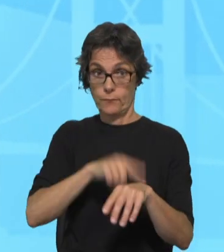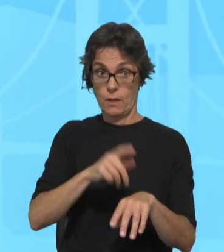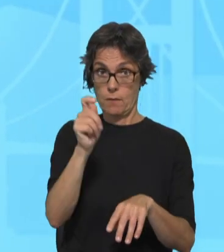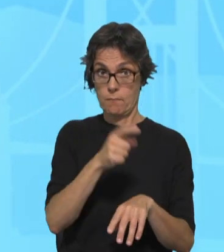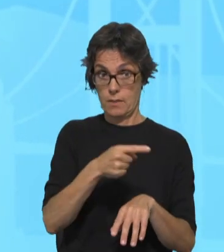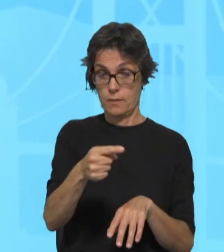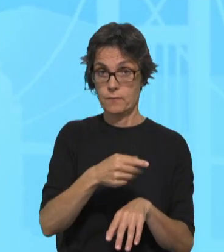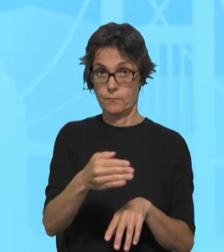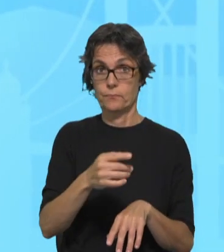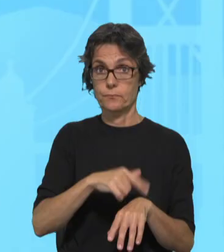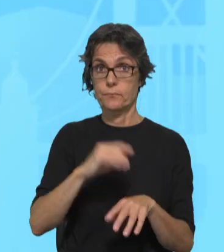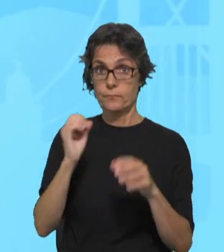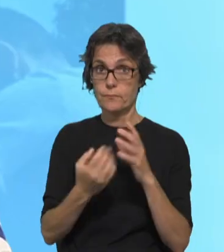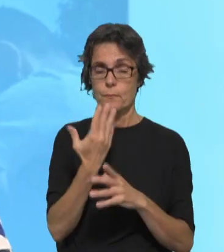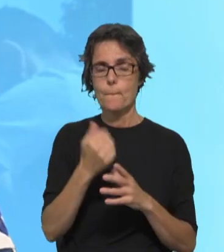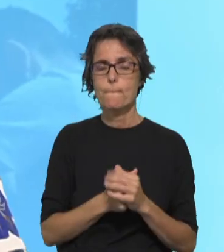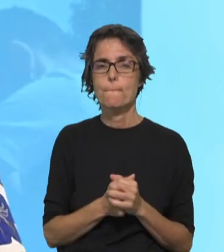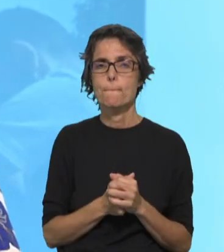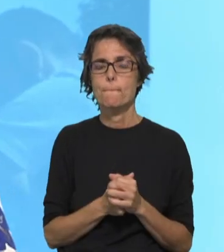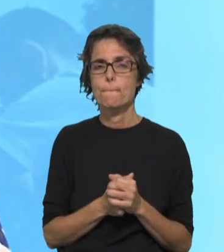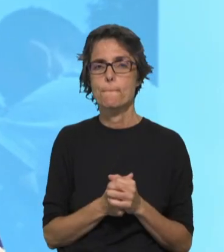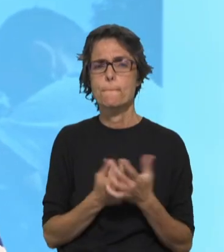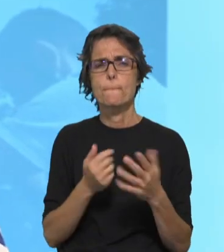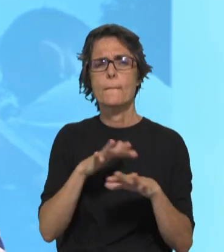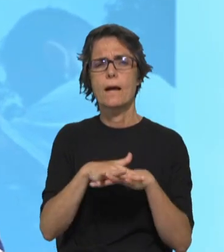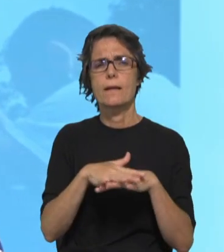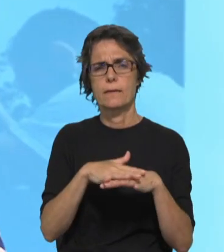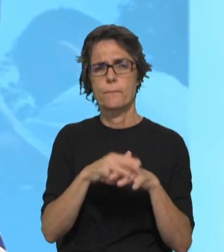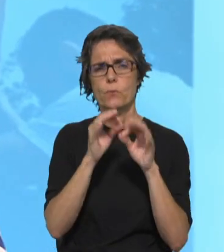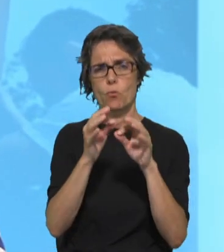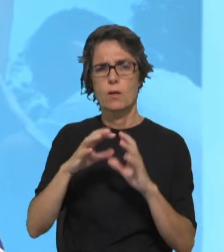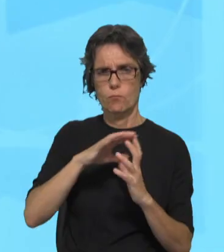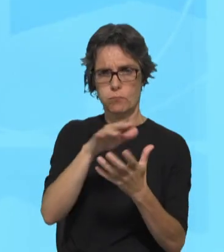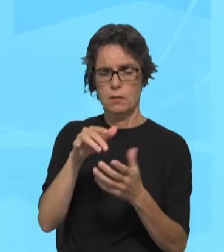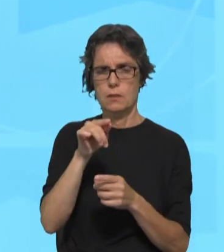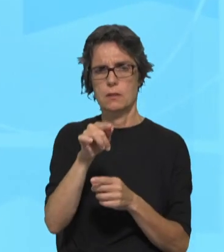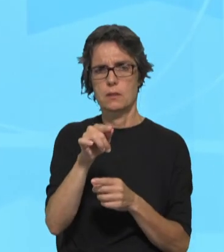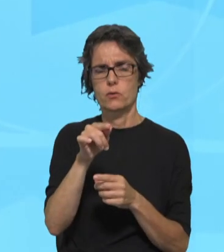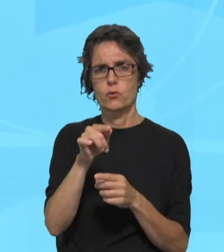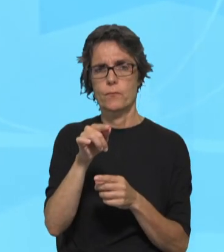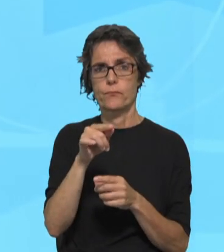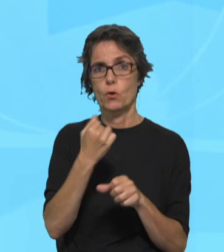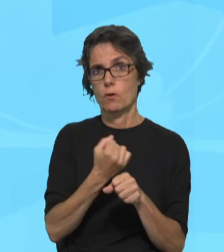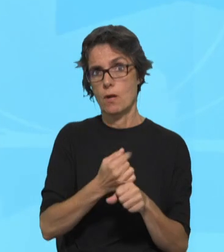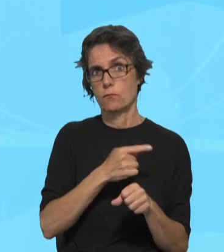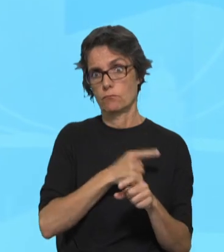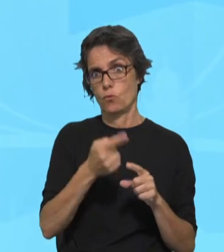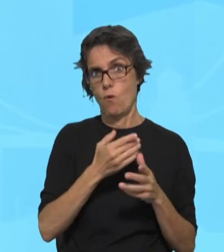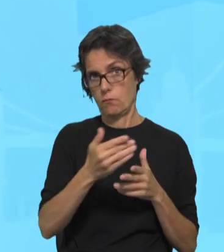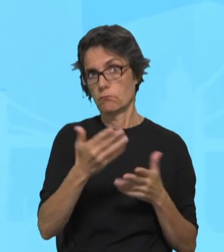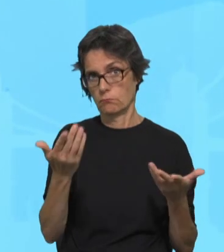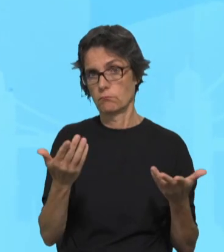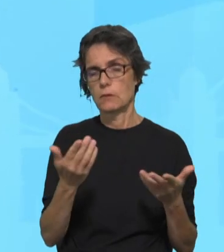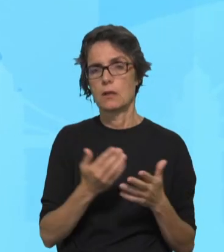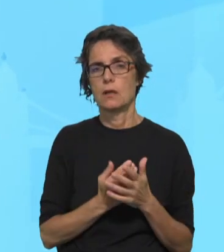picos. Cinco semanas. Mas a rede Cuidado é Casa Comum trabalha o ano todo, não é? E é uma proposta para